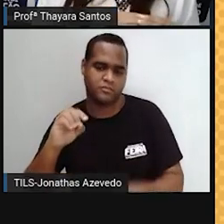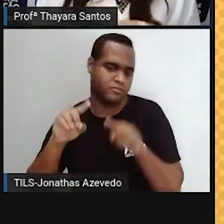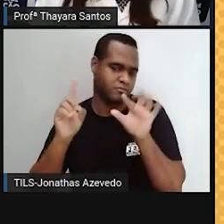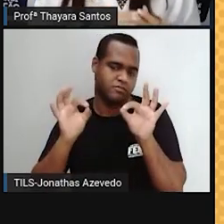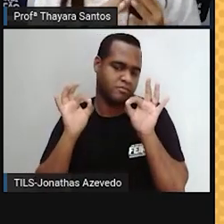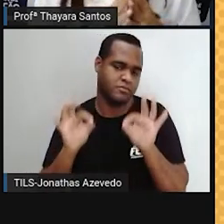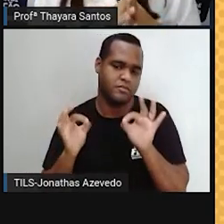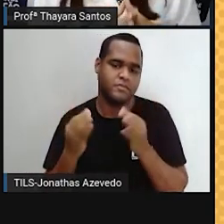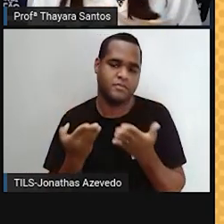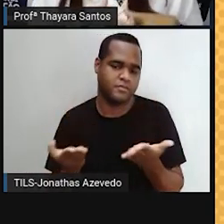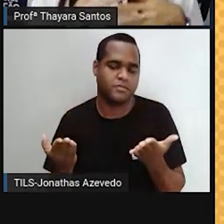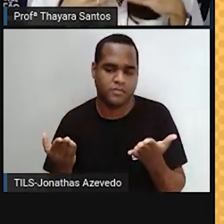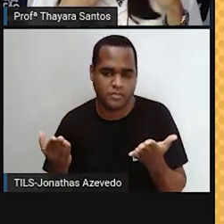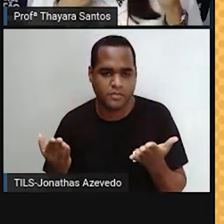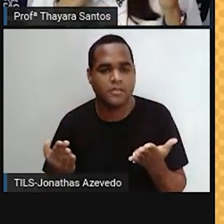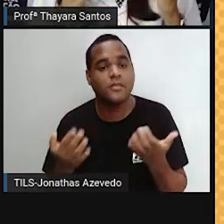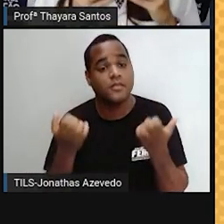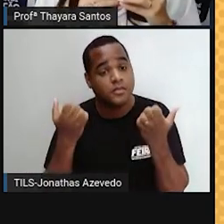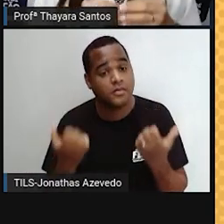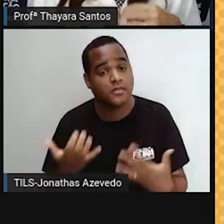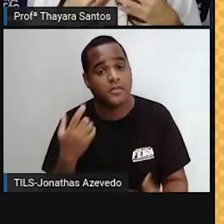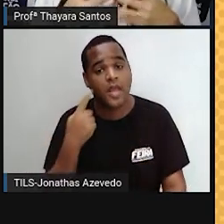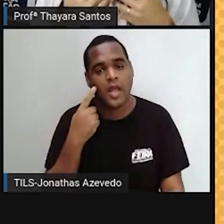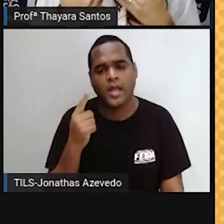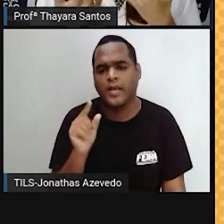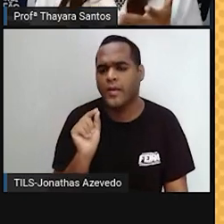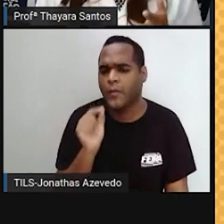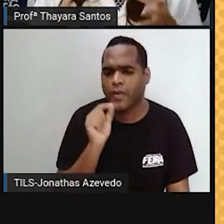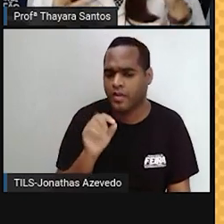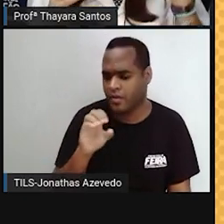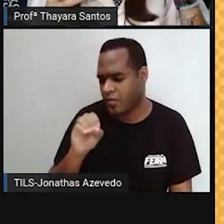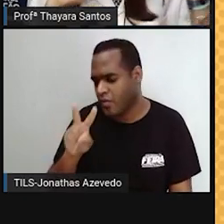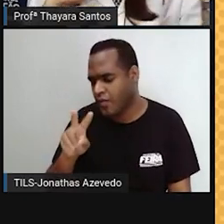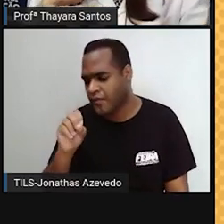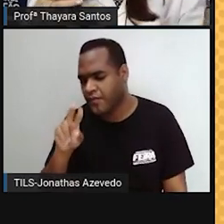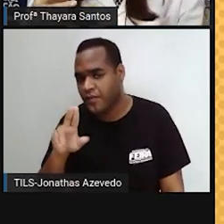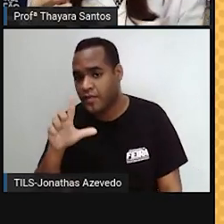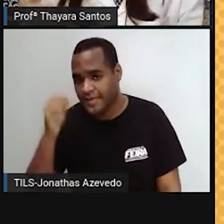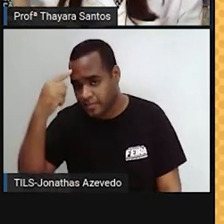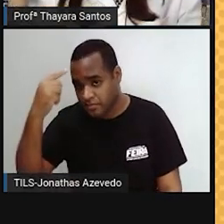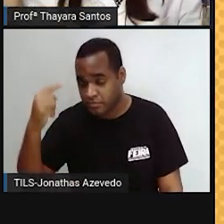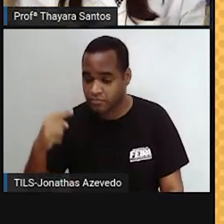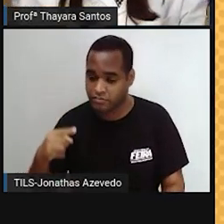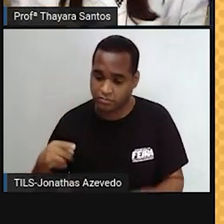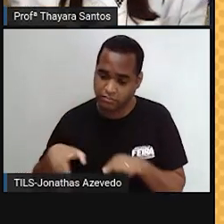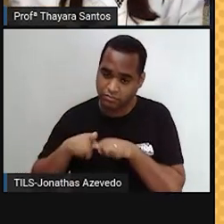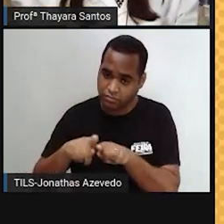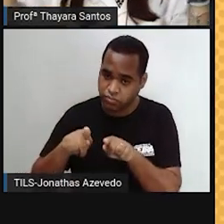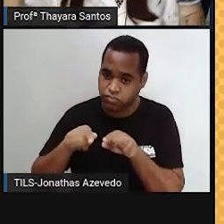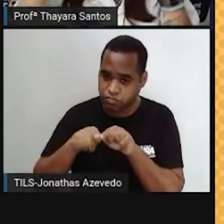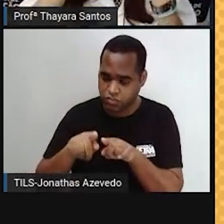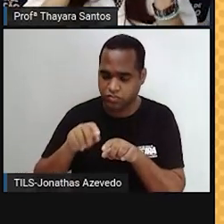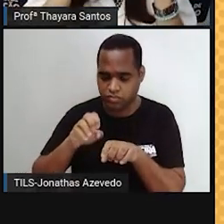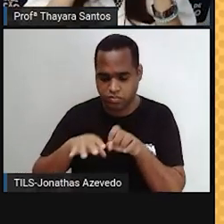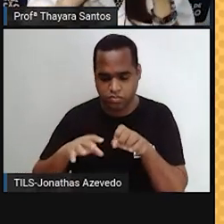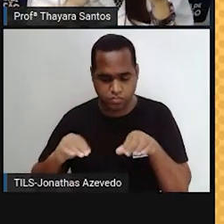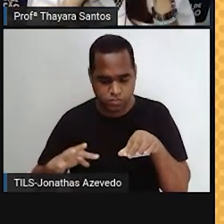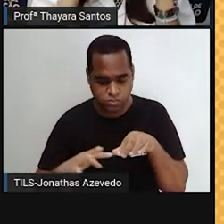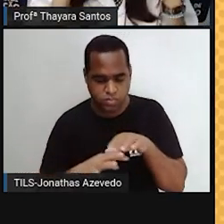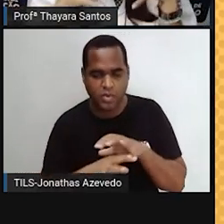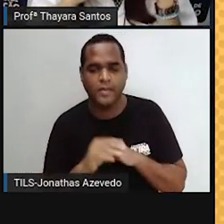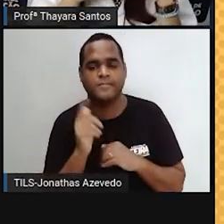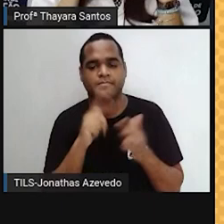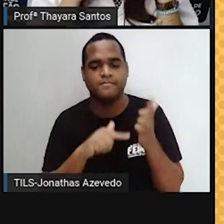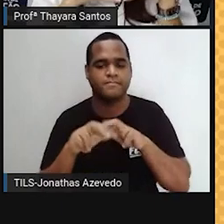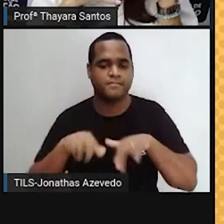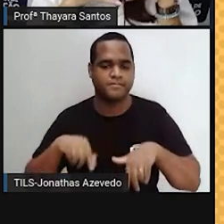mesmo. Então, o que é o óvulo? No momento da fecundação, quando o espermatozoide conseguiu entrar nesse ovócito,